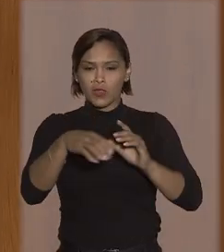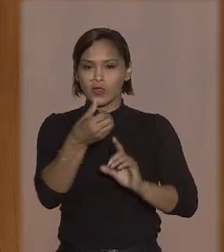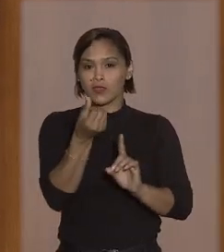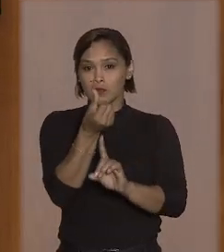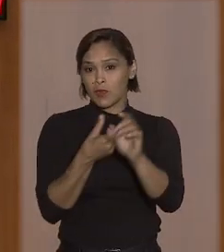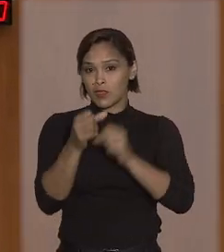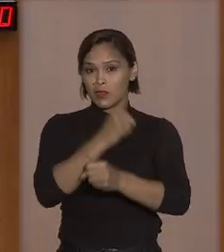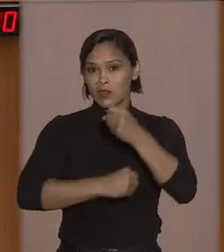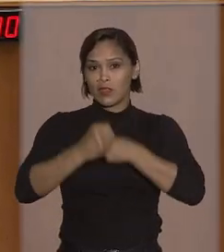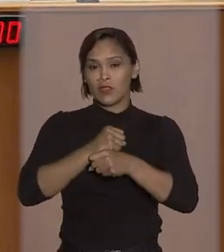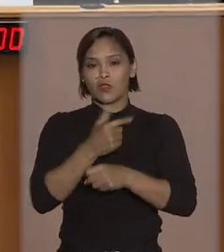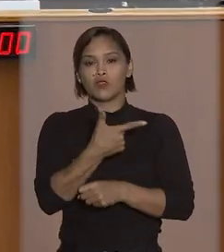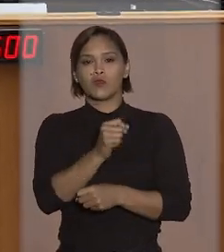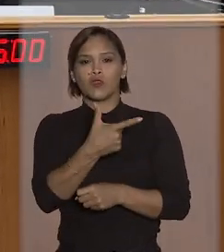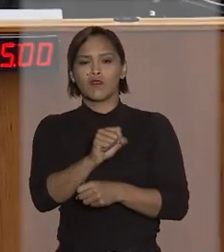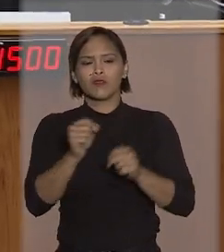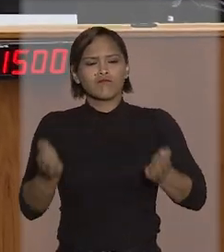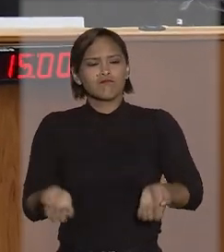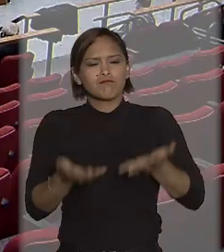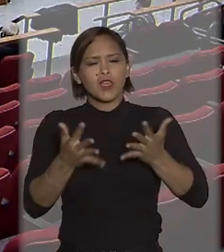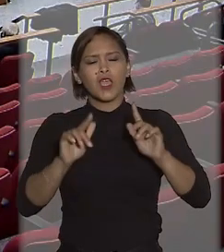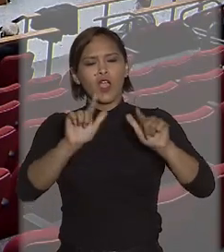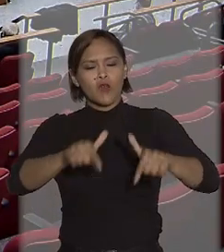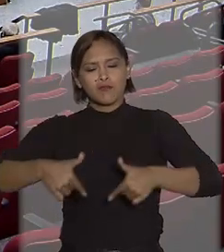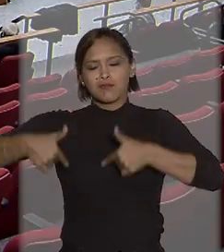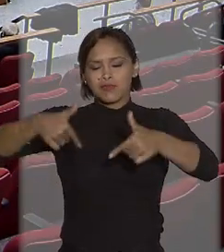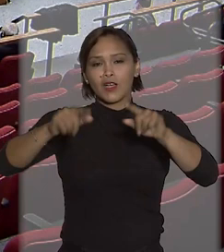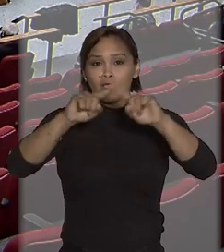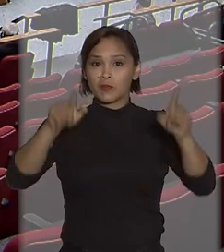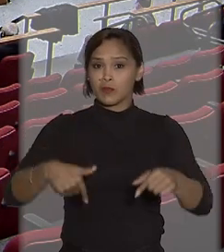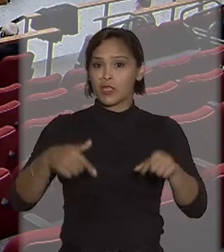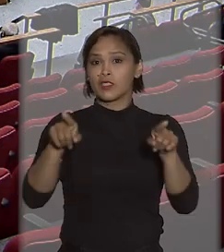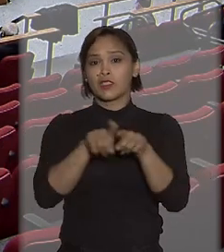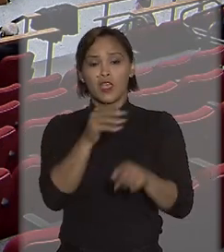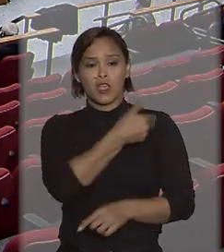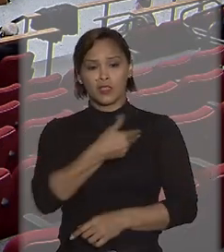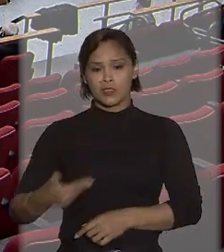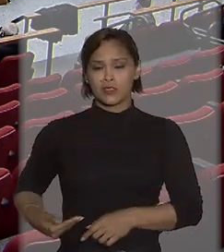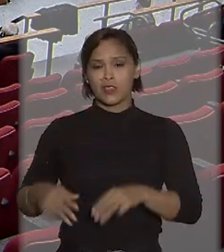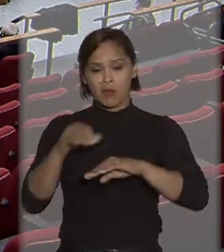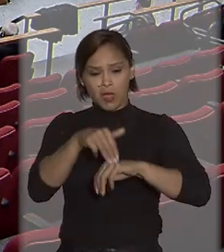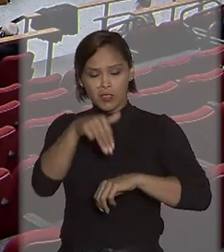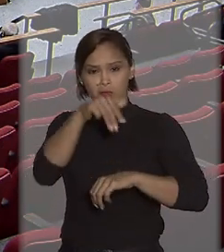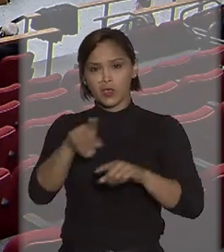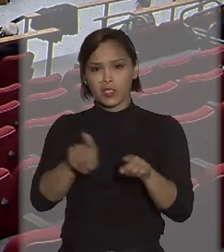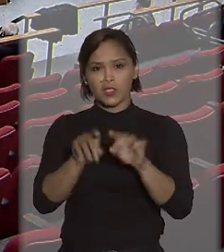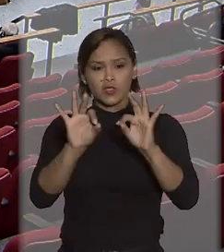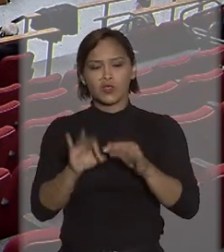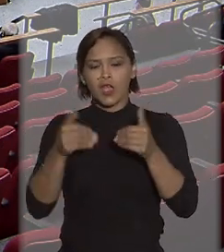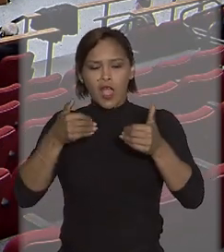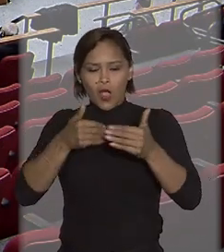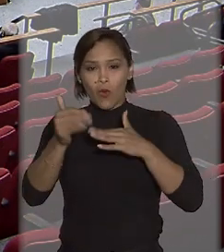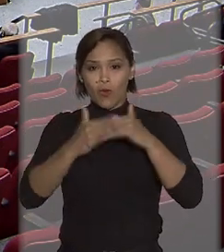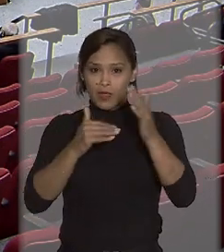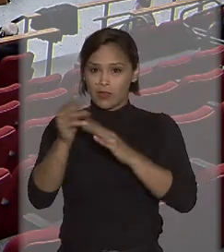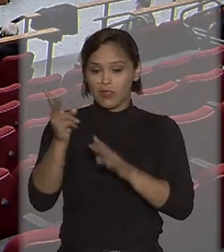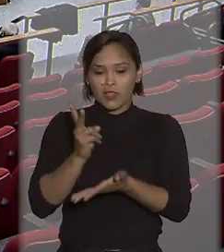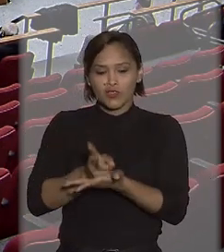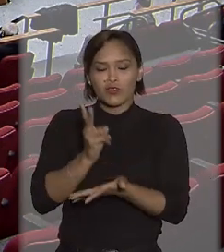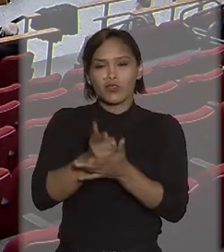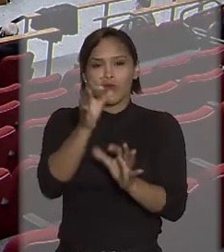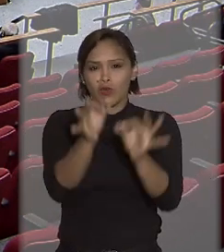do segundo semestre forense manifestando o empenho dos servidores e magistrados na manutenção do ritmo e da qualidade da